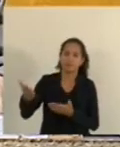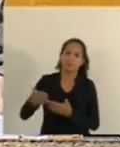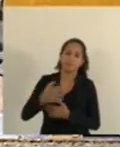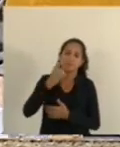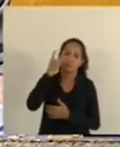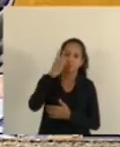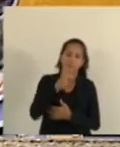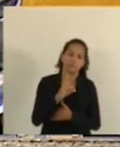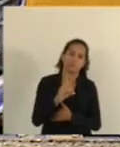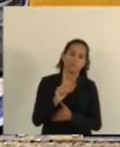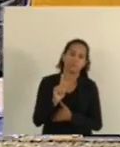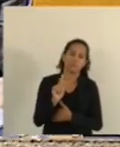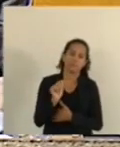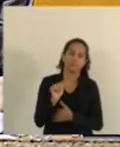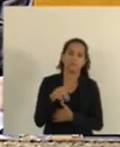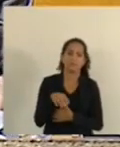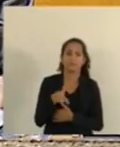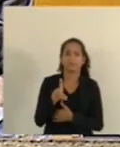Gandini